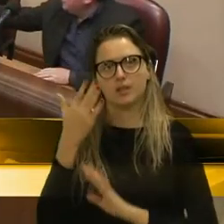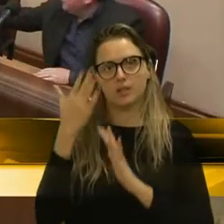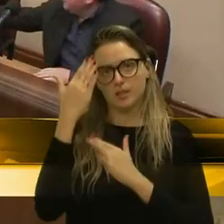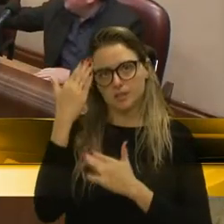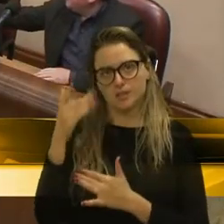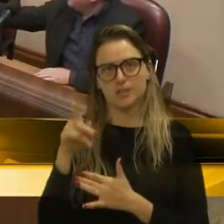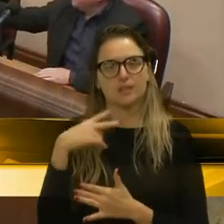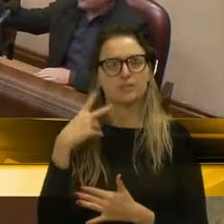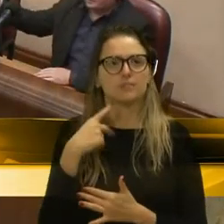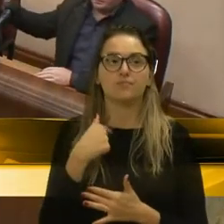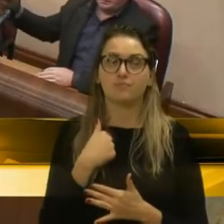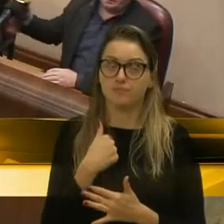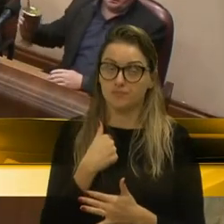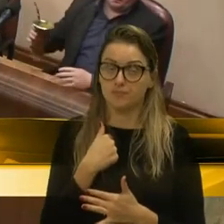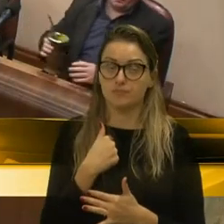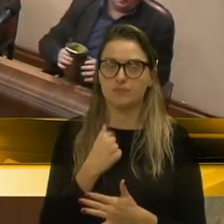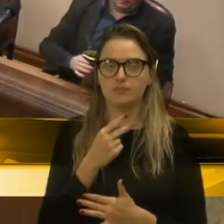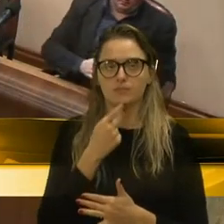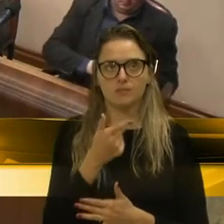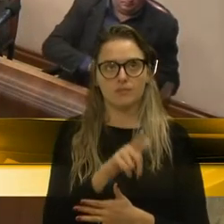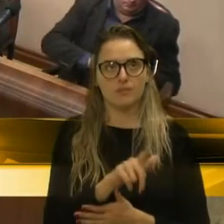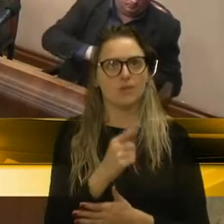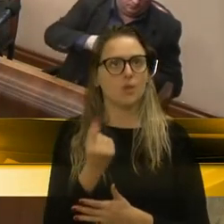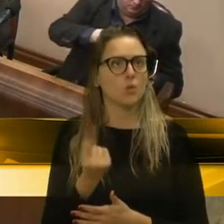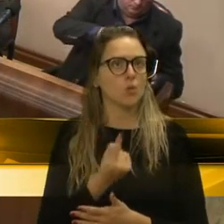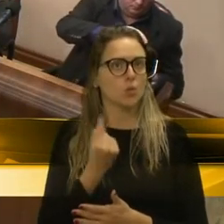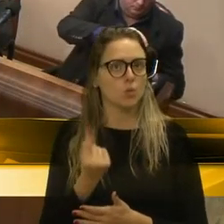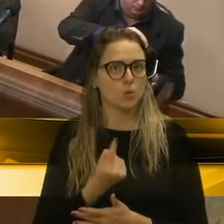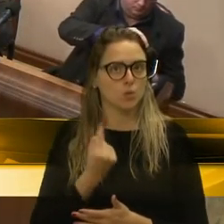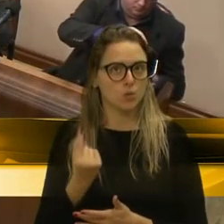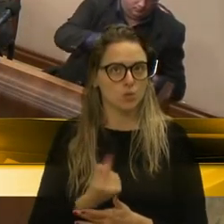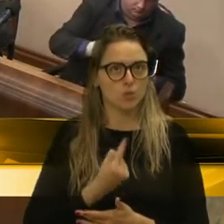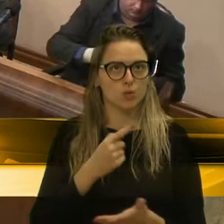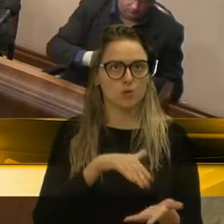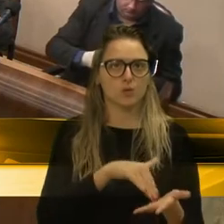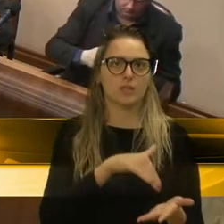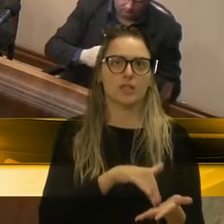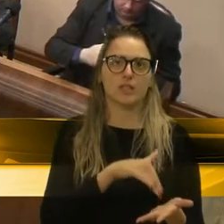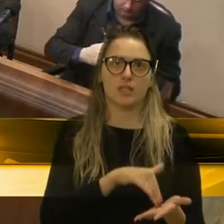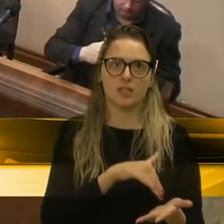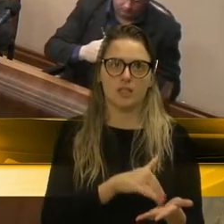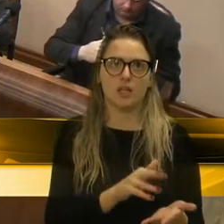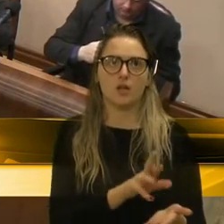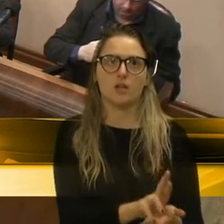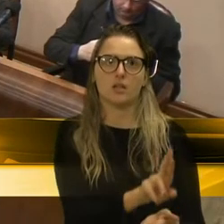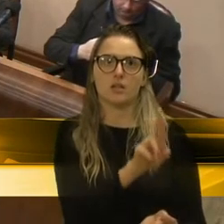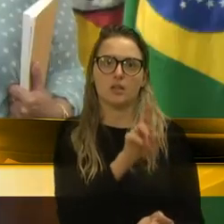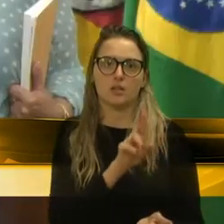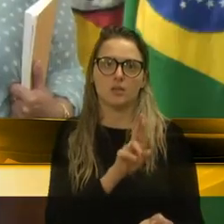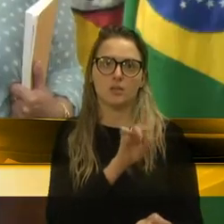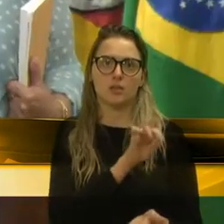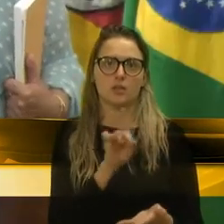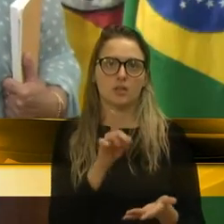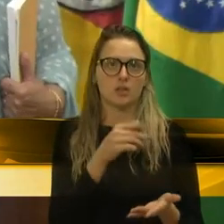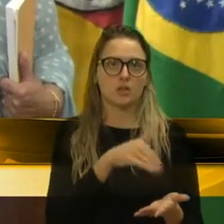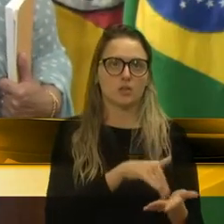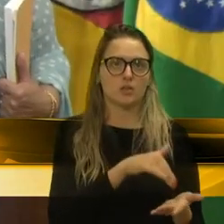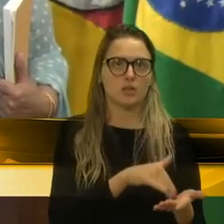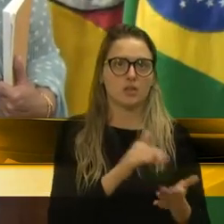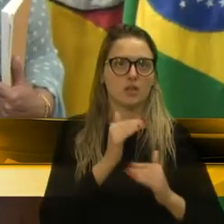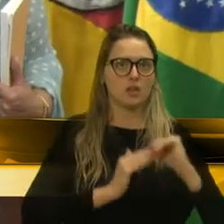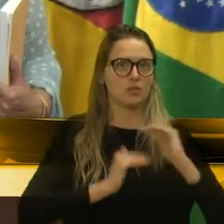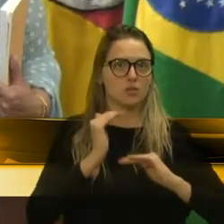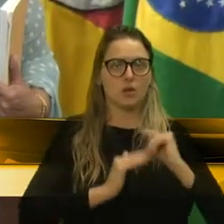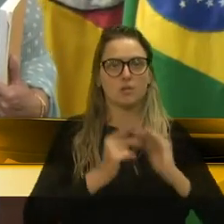vereadora. Eu vou corrigir, porque o único secretário que respondeu que não era com a secretaria dele foi o secretário de